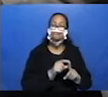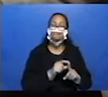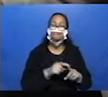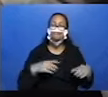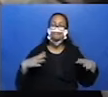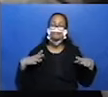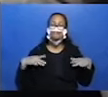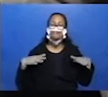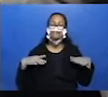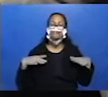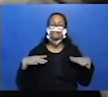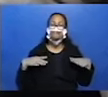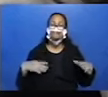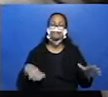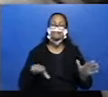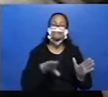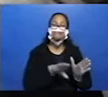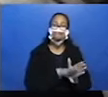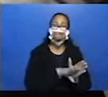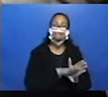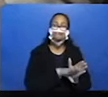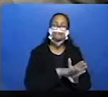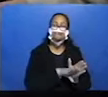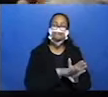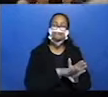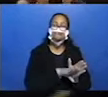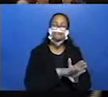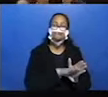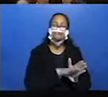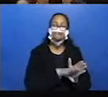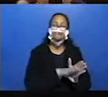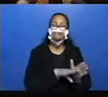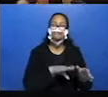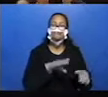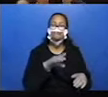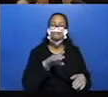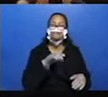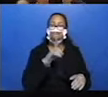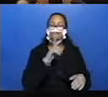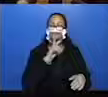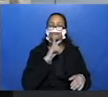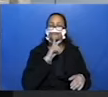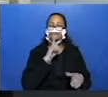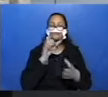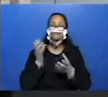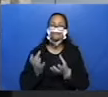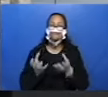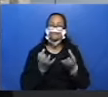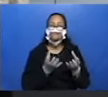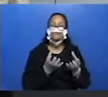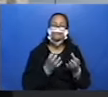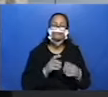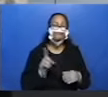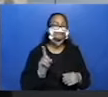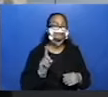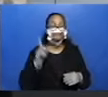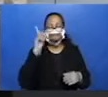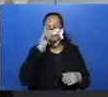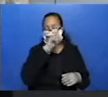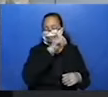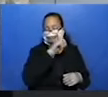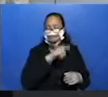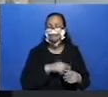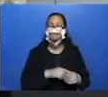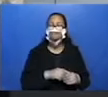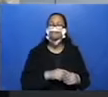Chego. Nego. E carrego. Não são difíceis, vai. Essa parte da